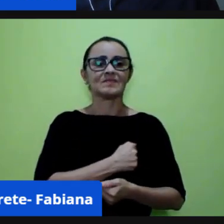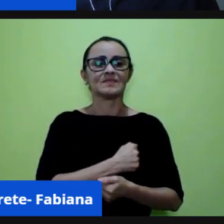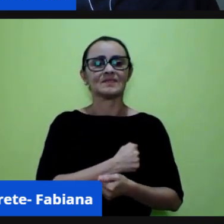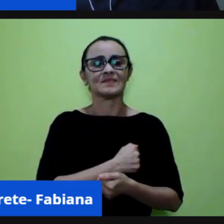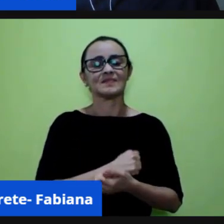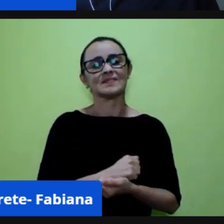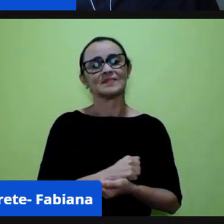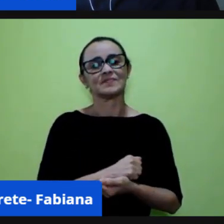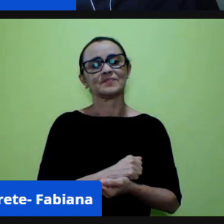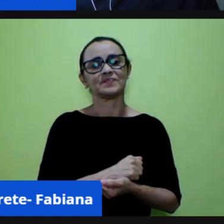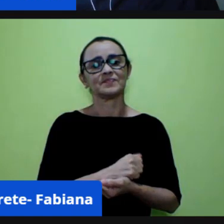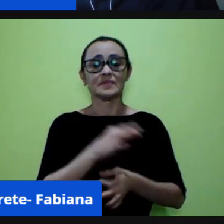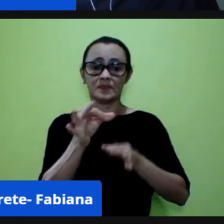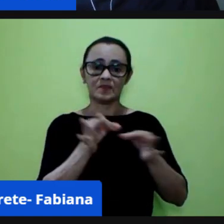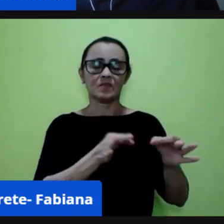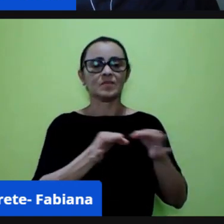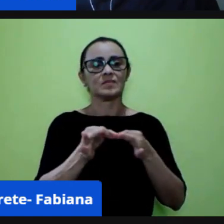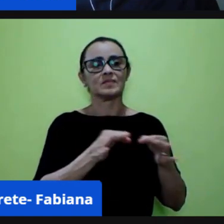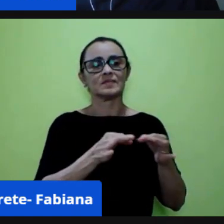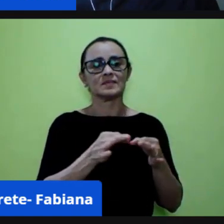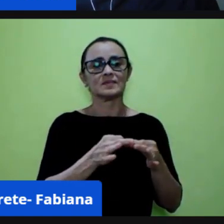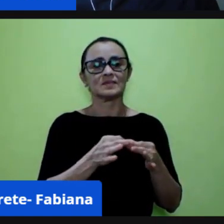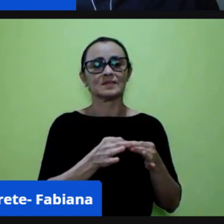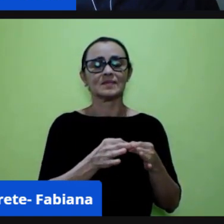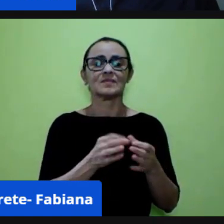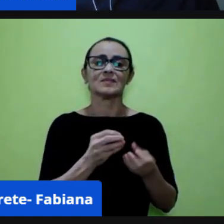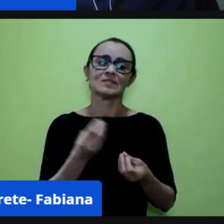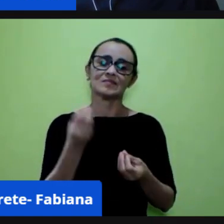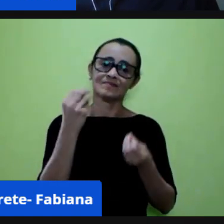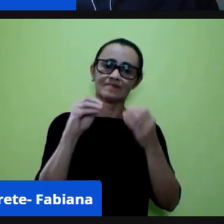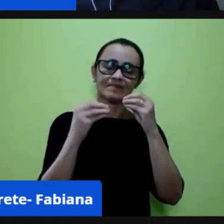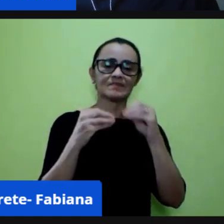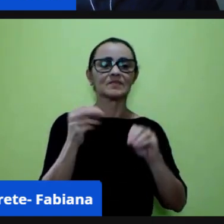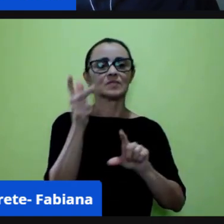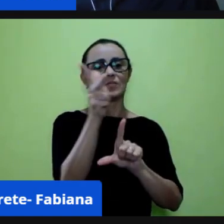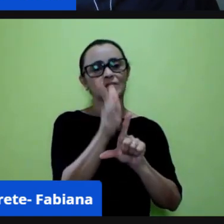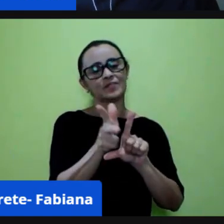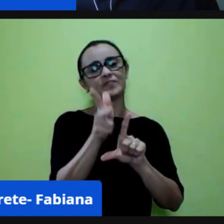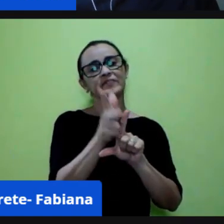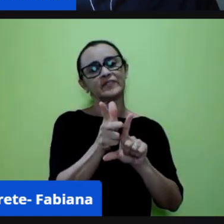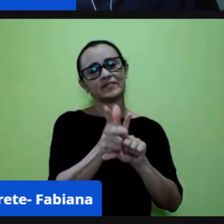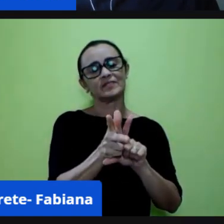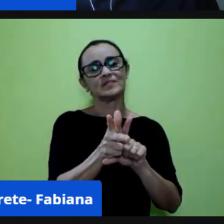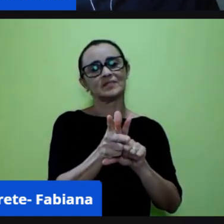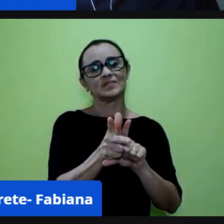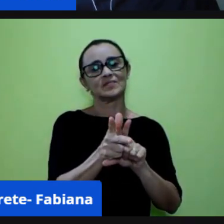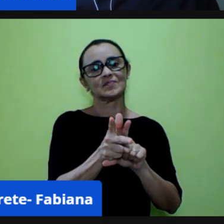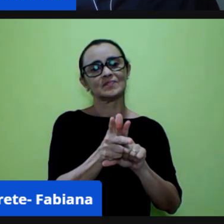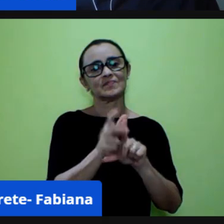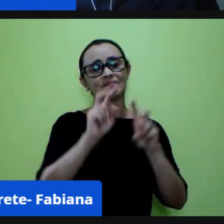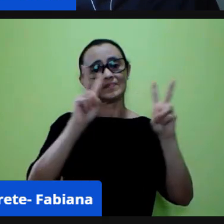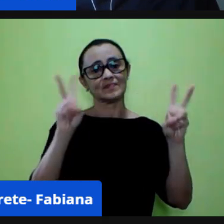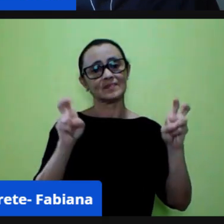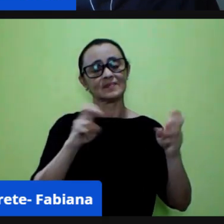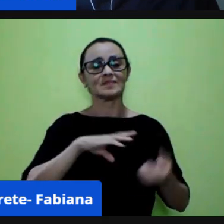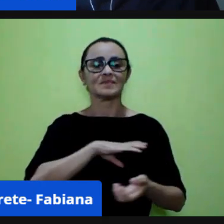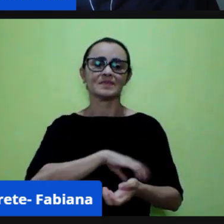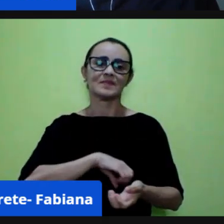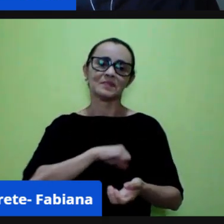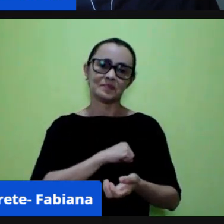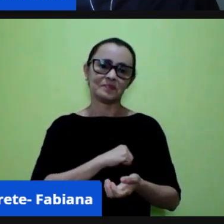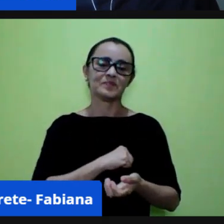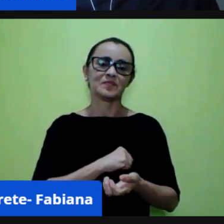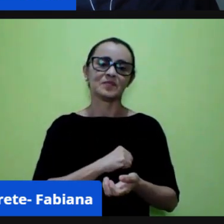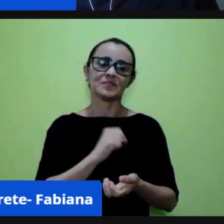editado aqui vai ser colocado uma fala do Gil em relação ao amor amor aos seres